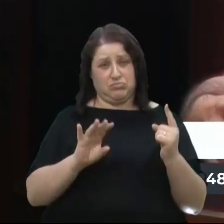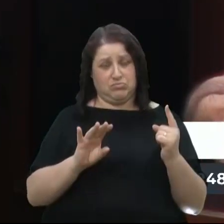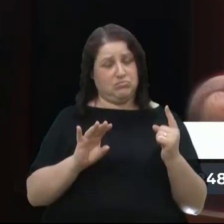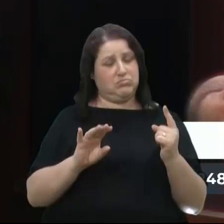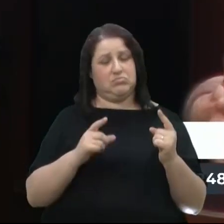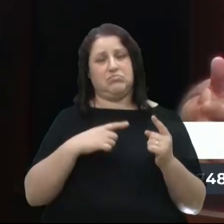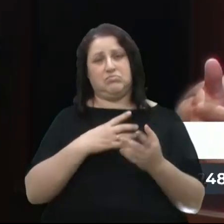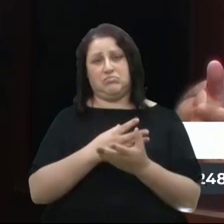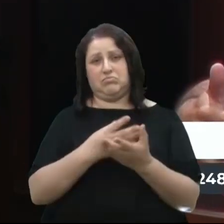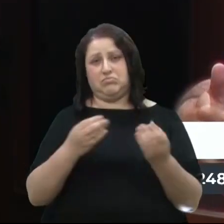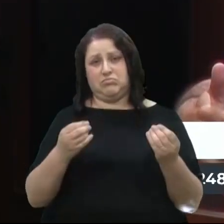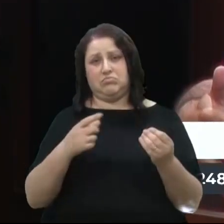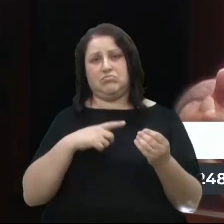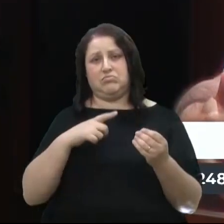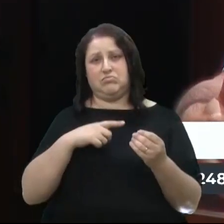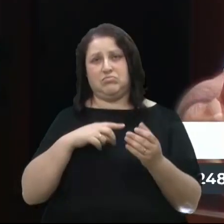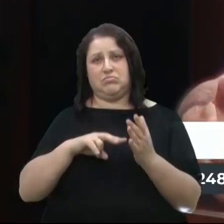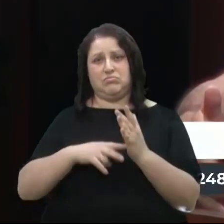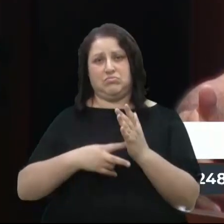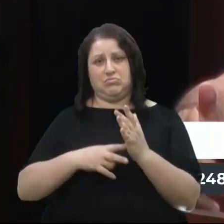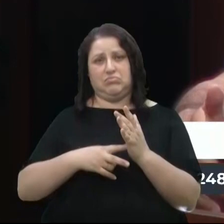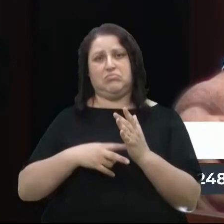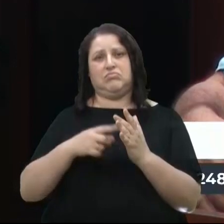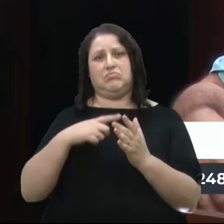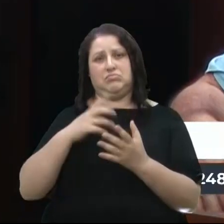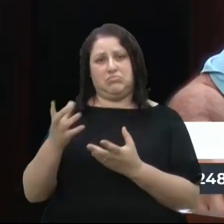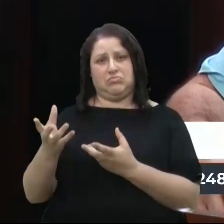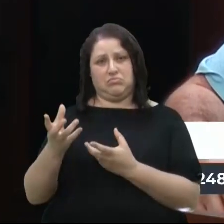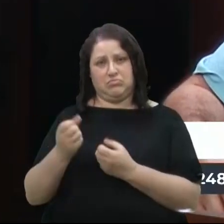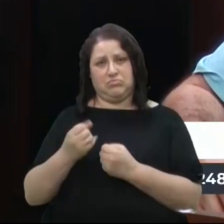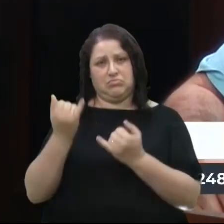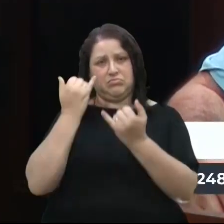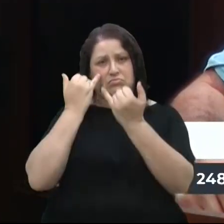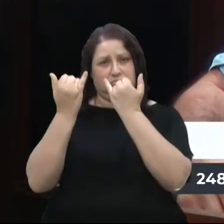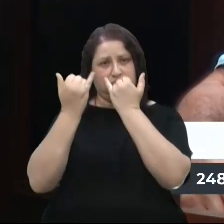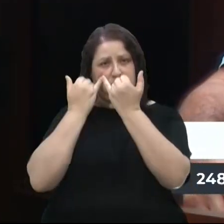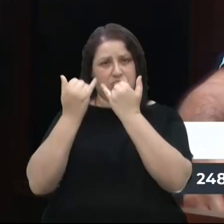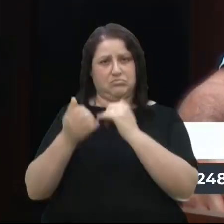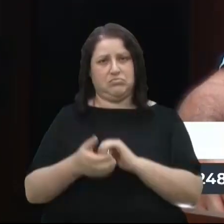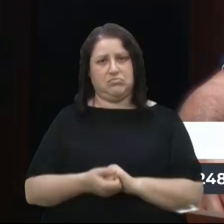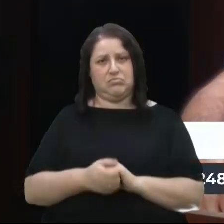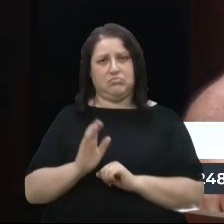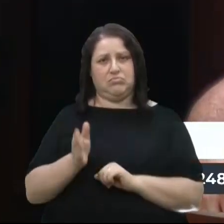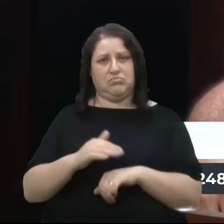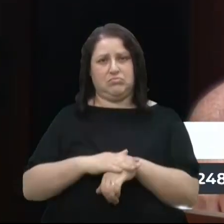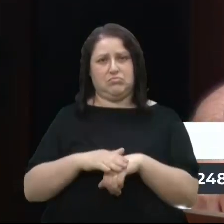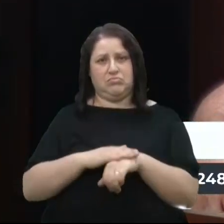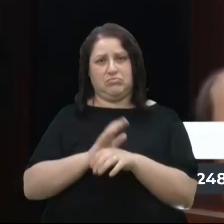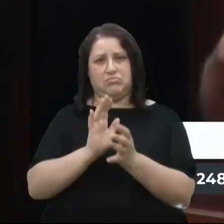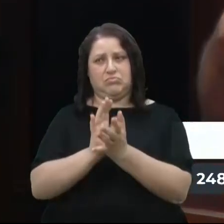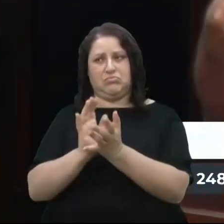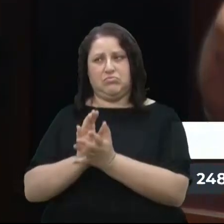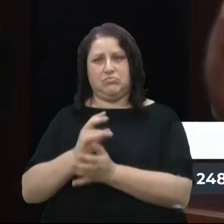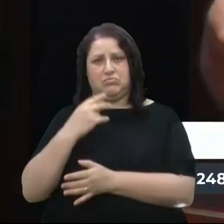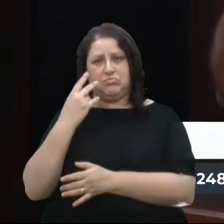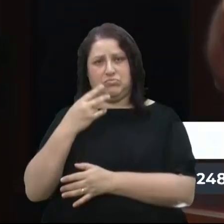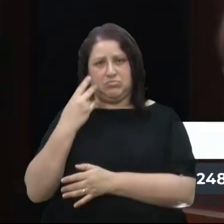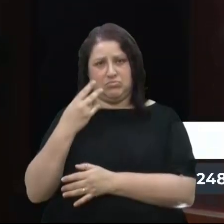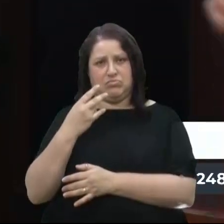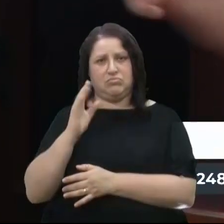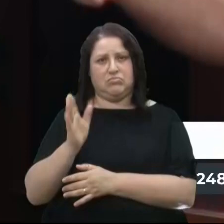o sindicato deve estar recebendo essas informações. Conversei com outros colegas vereadores que